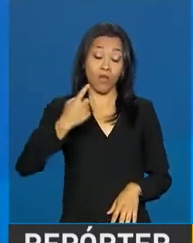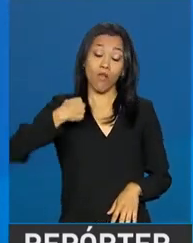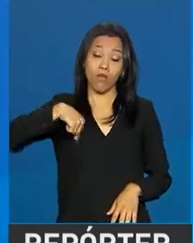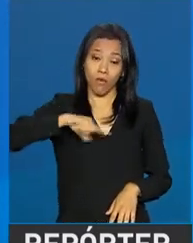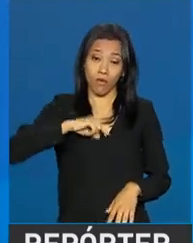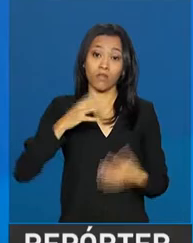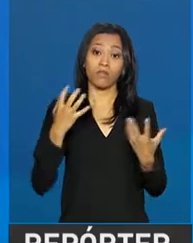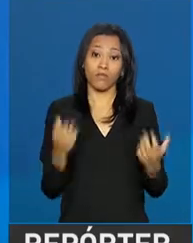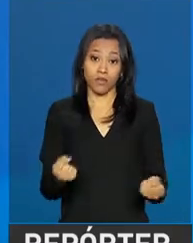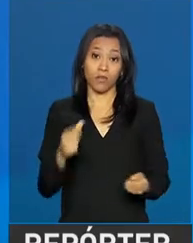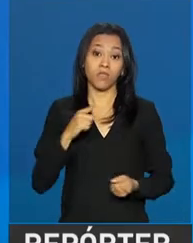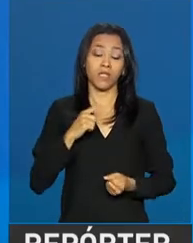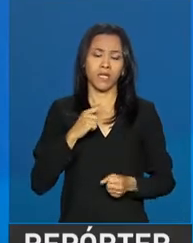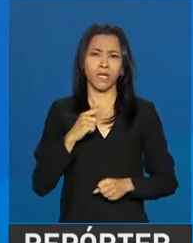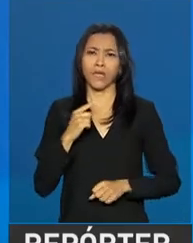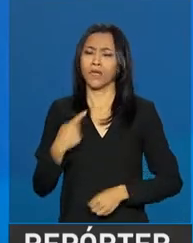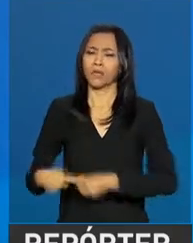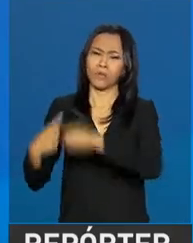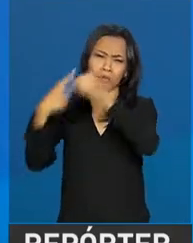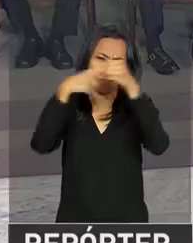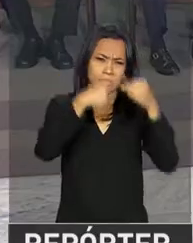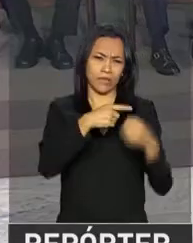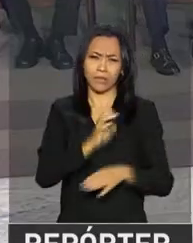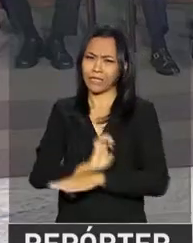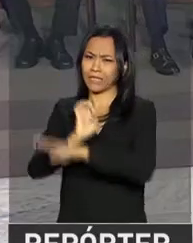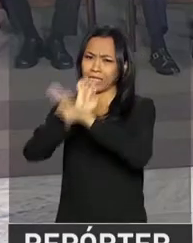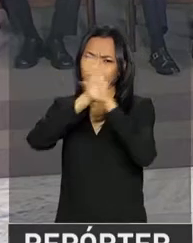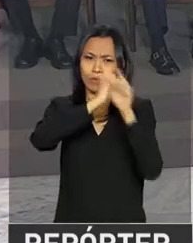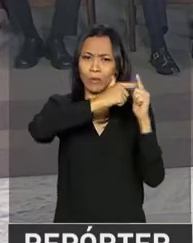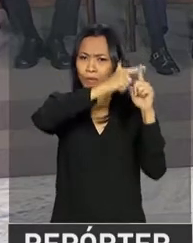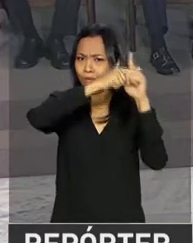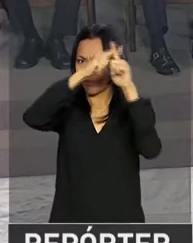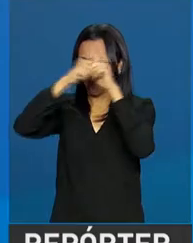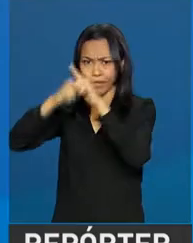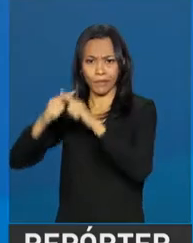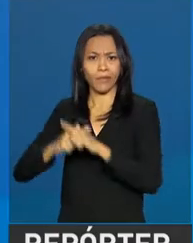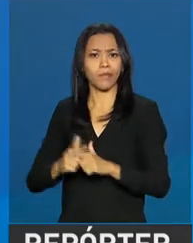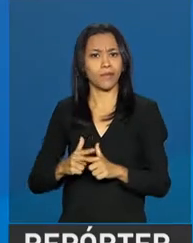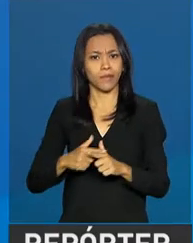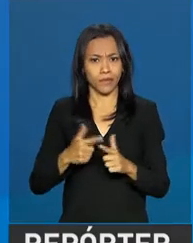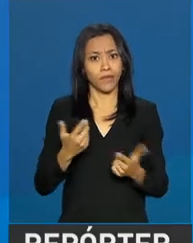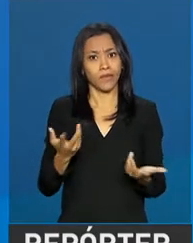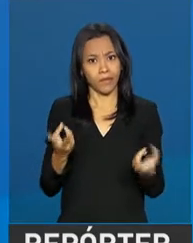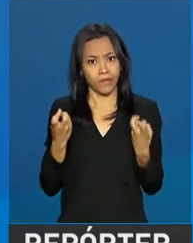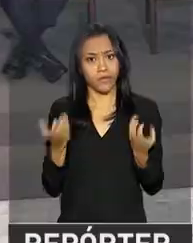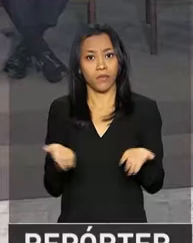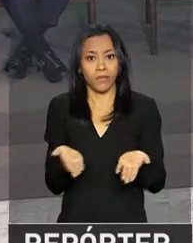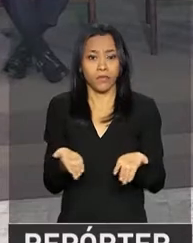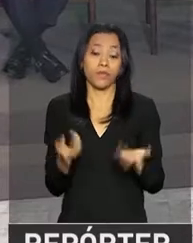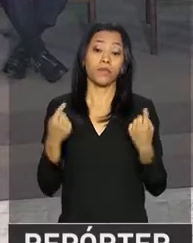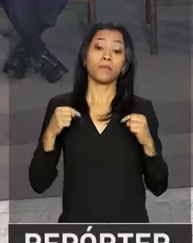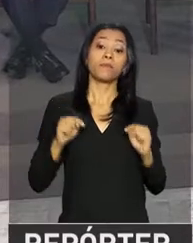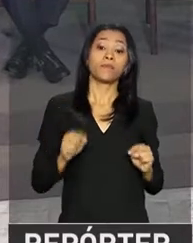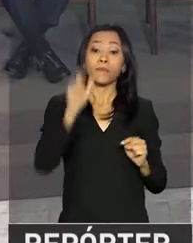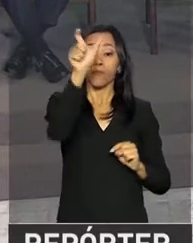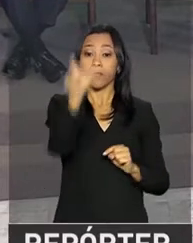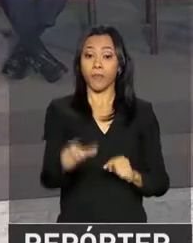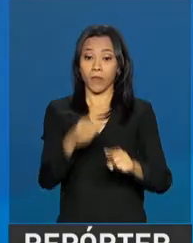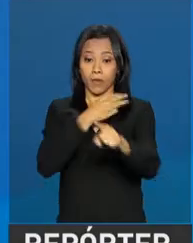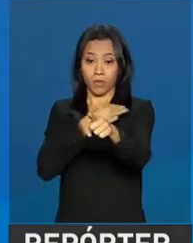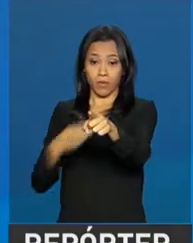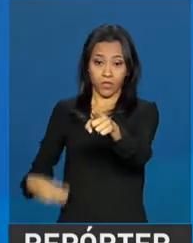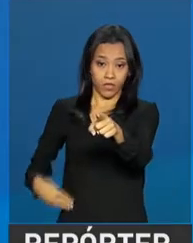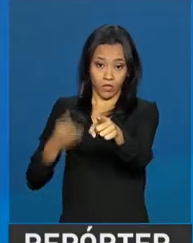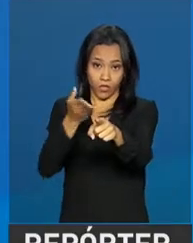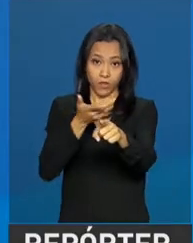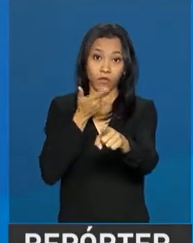ter municípios e estados com extremas dificuldades como a gente vê hoje. O ministro da Fazenda, Henrique Meirelles, disse que o